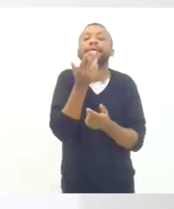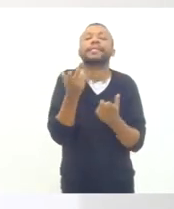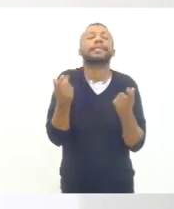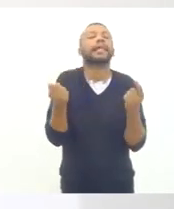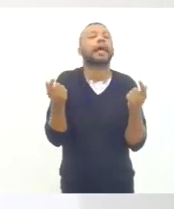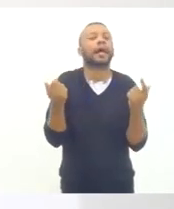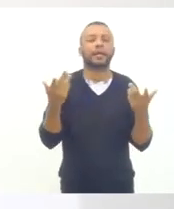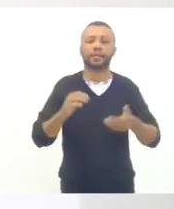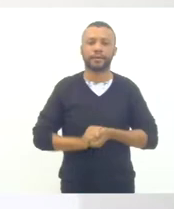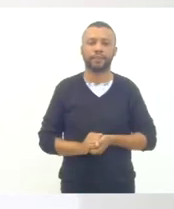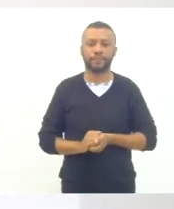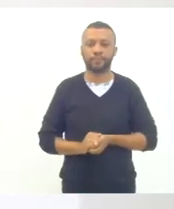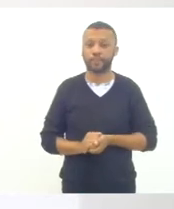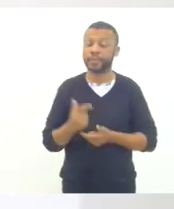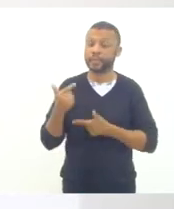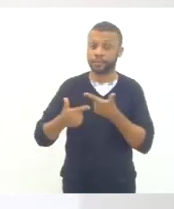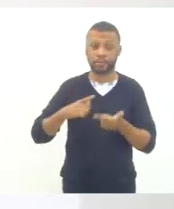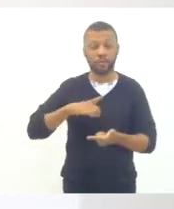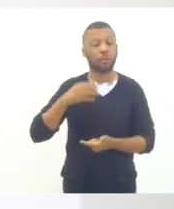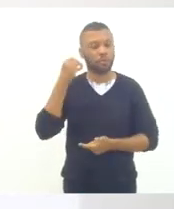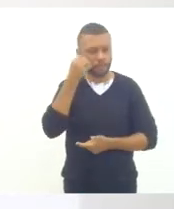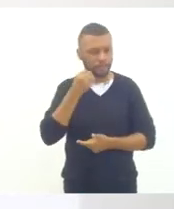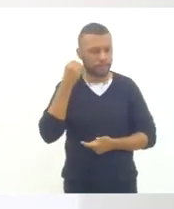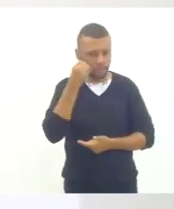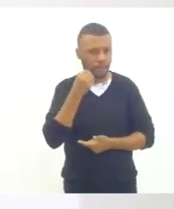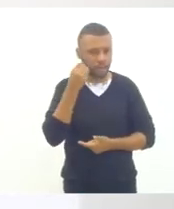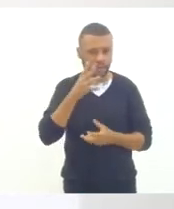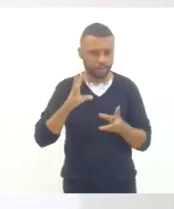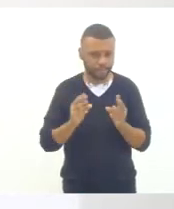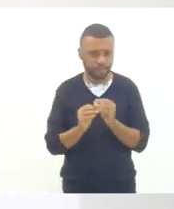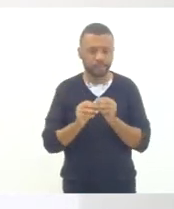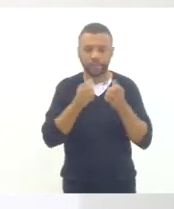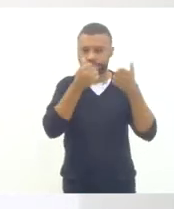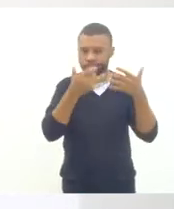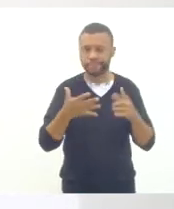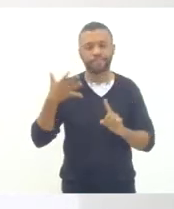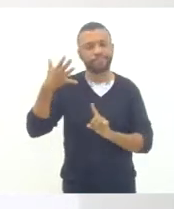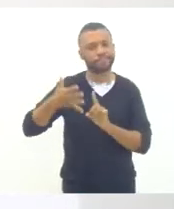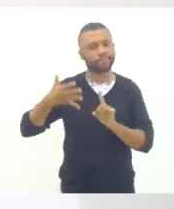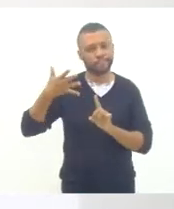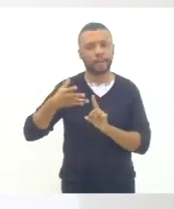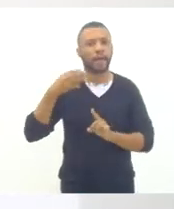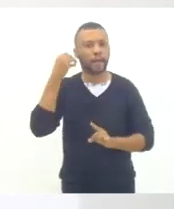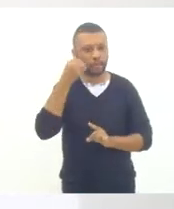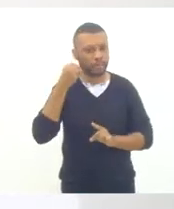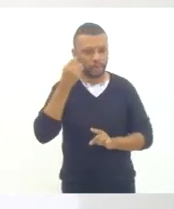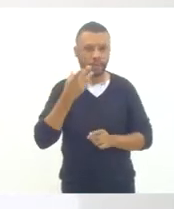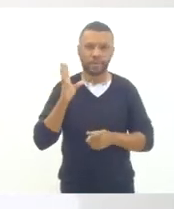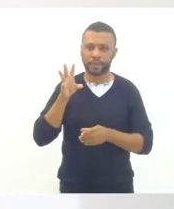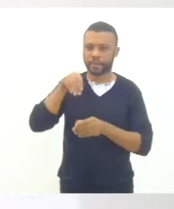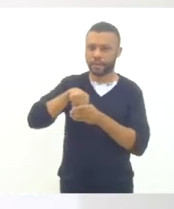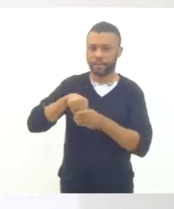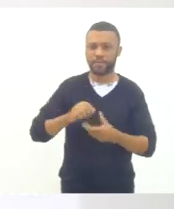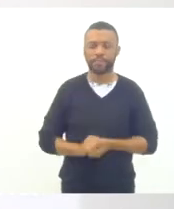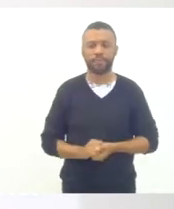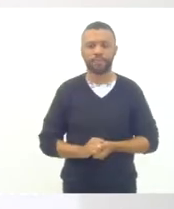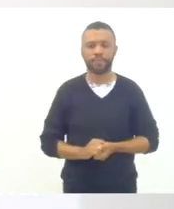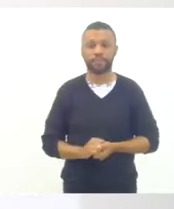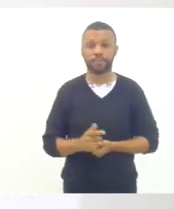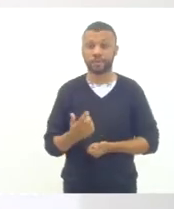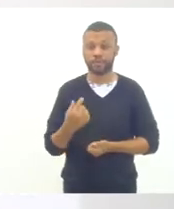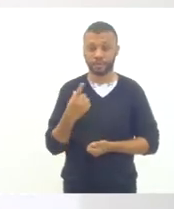Esse trabalhador, eu tenho uma experiência, uma breve fala sobre essa experiência. Nós temos um companheiro na